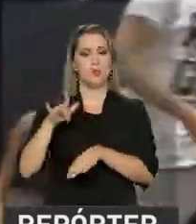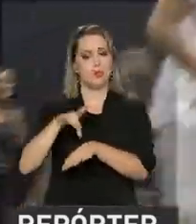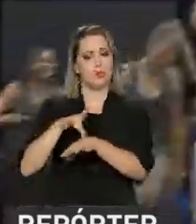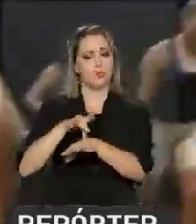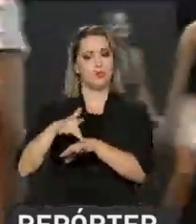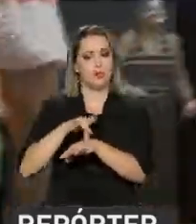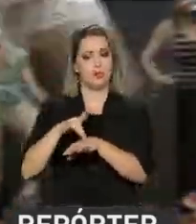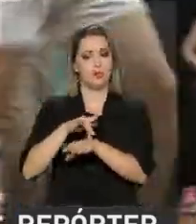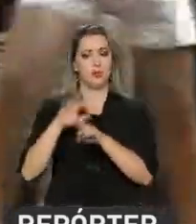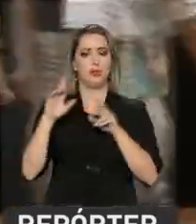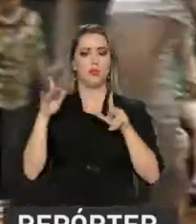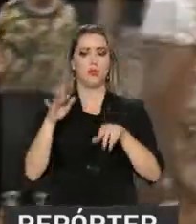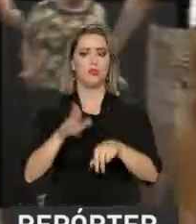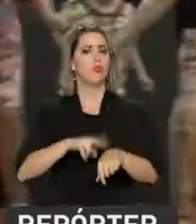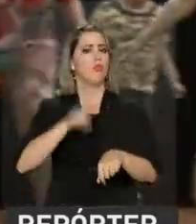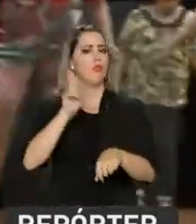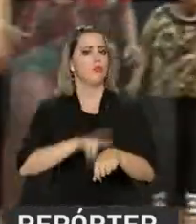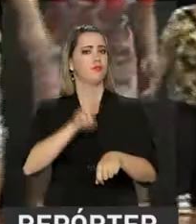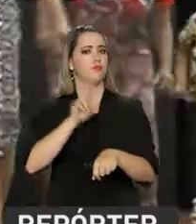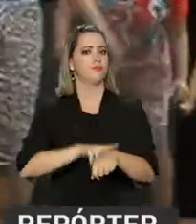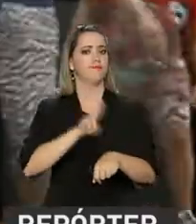vários ritmos, como a Zumba.